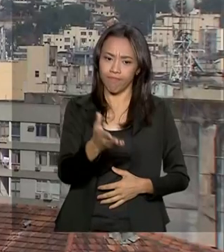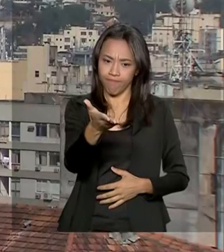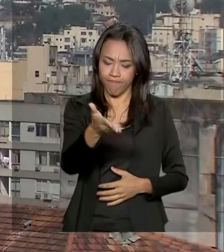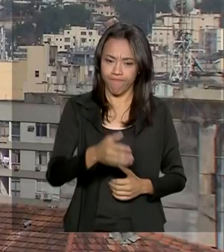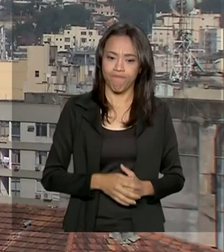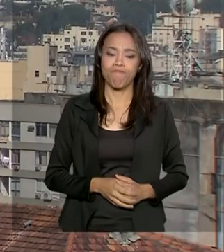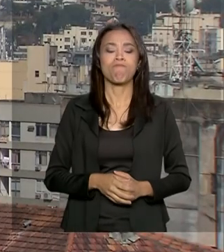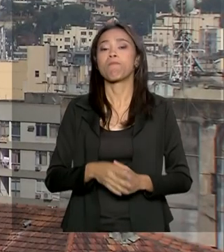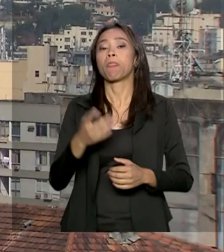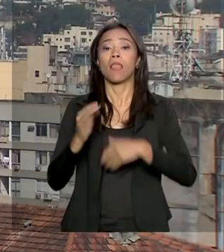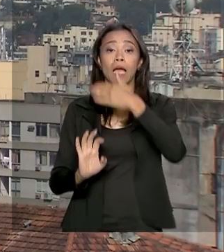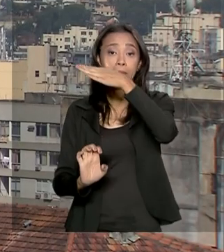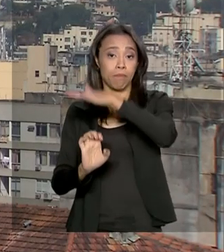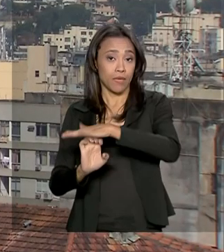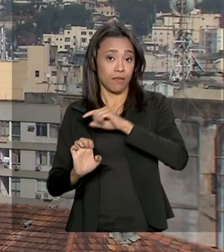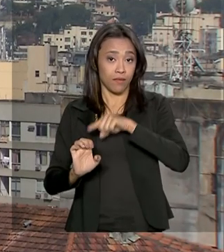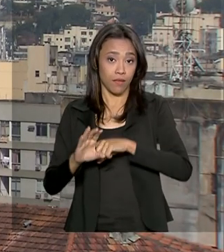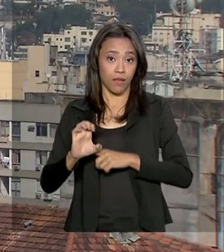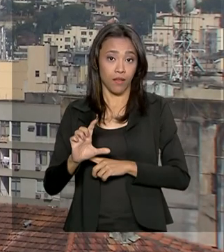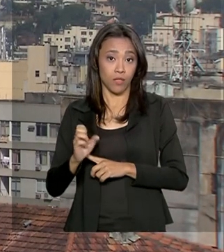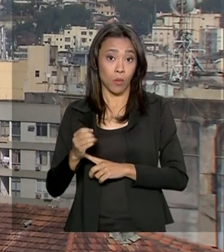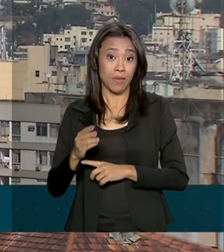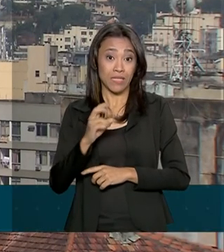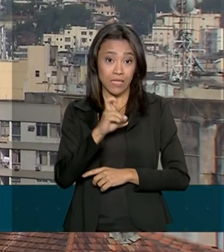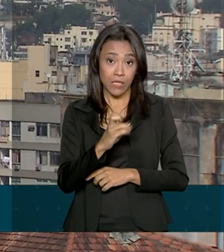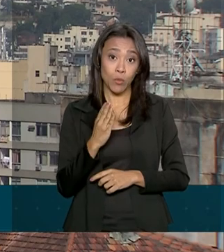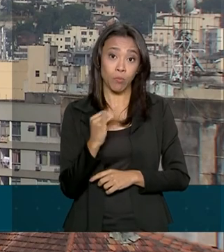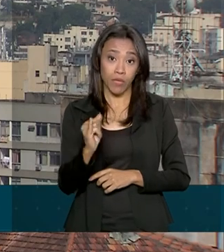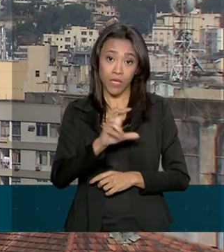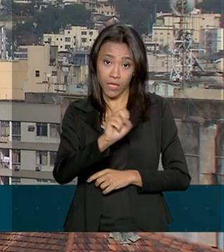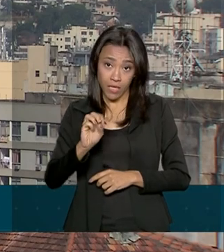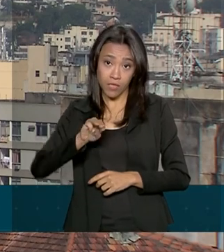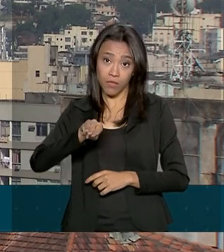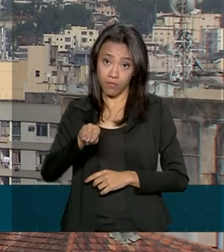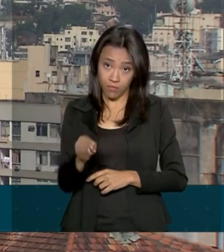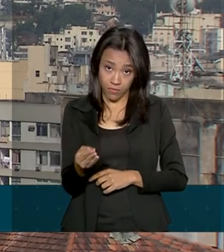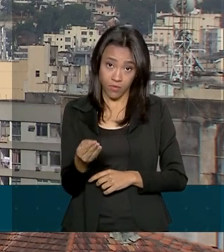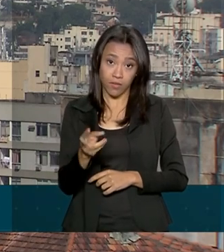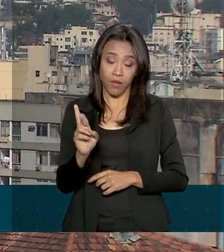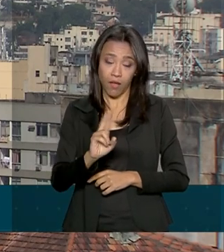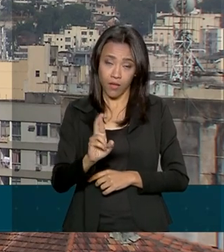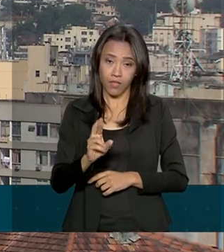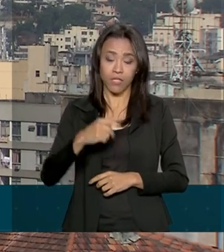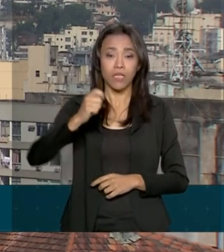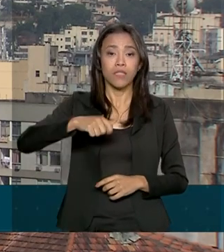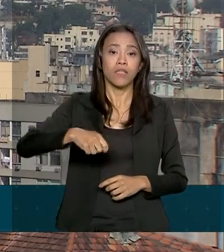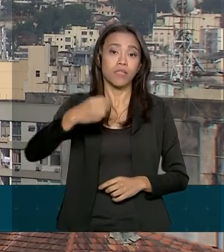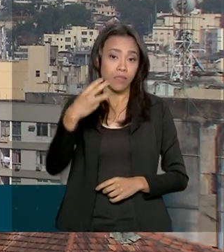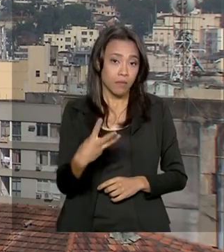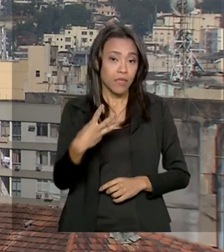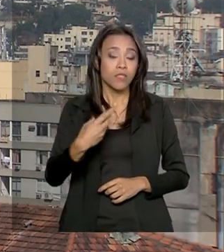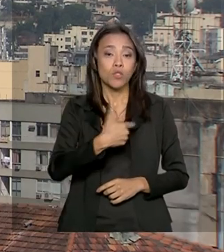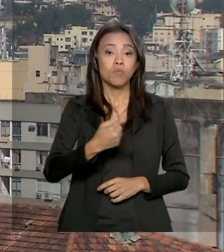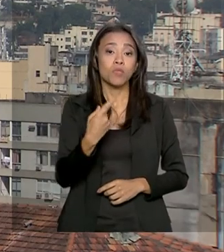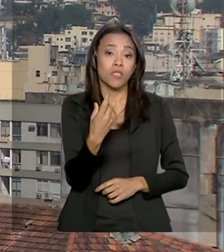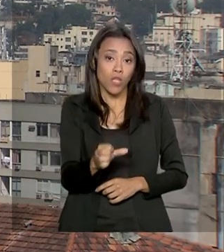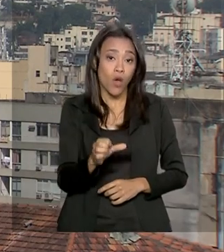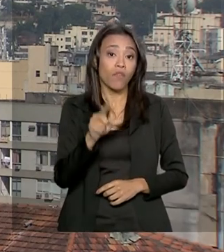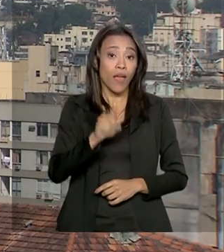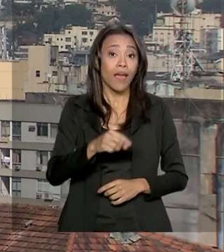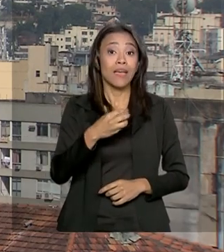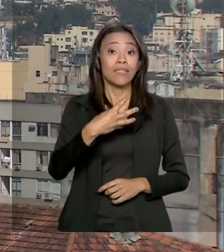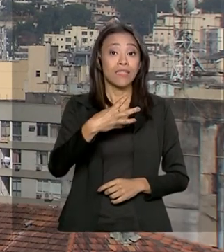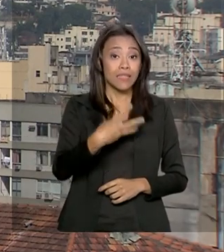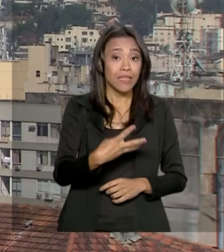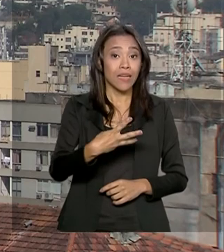A Eletrobras apresentou lucro de 5,5 de reais no segundo trimestre de 2019. O resultado é 305%